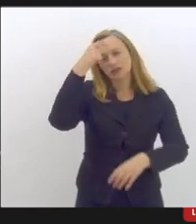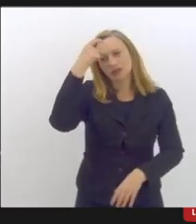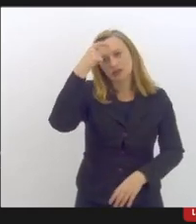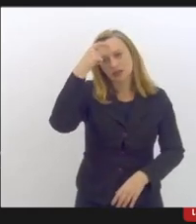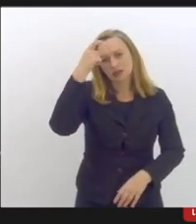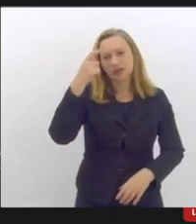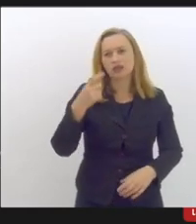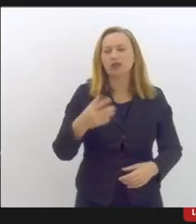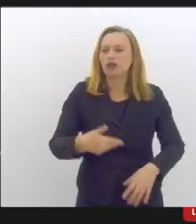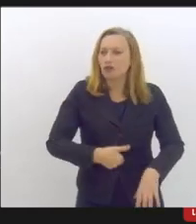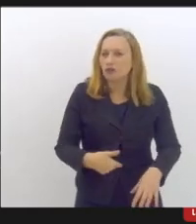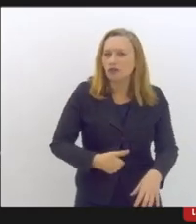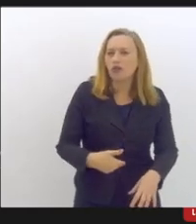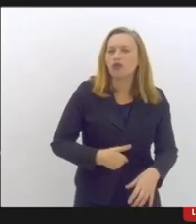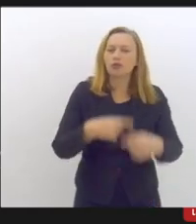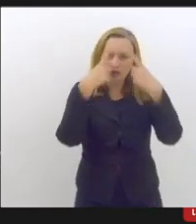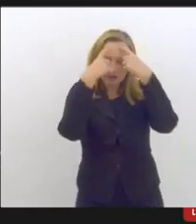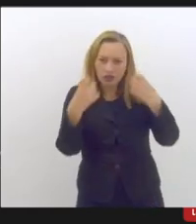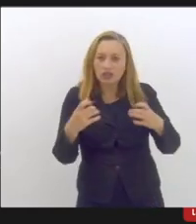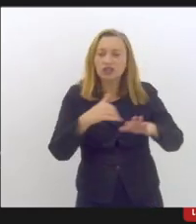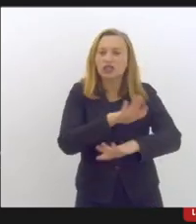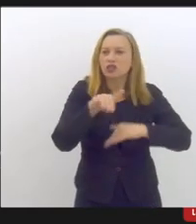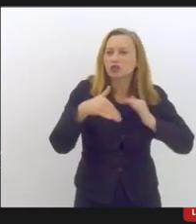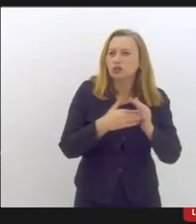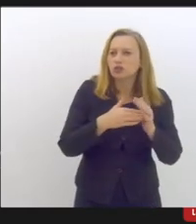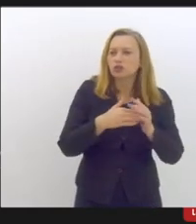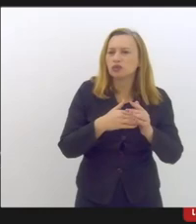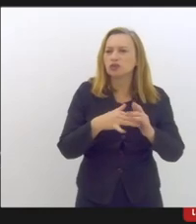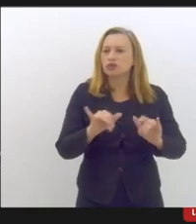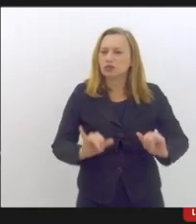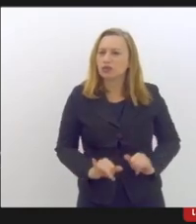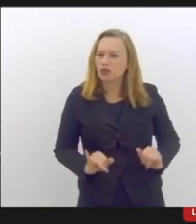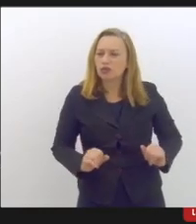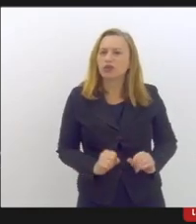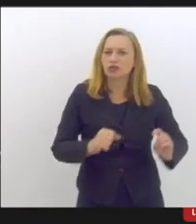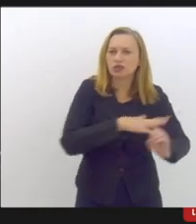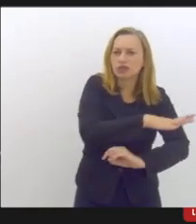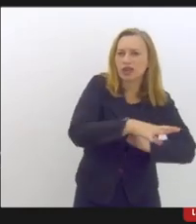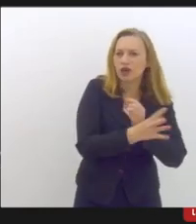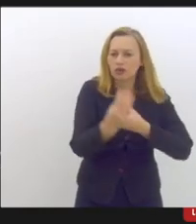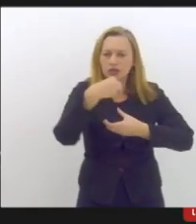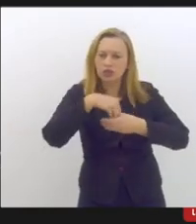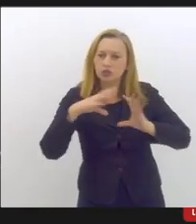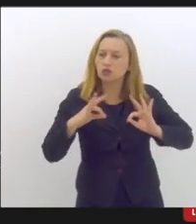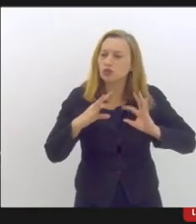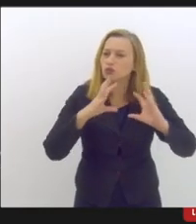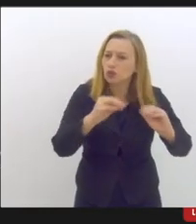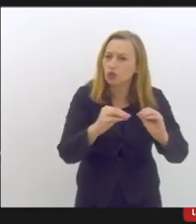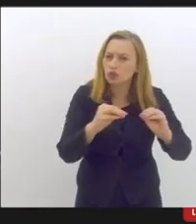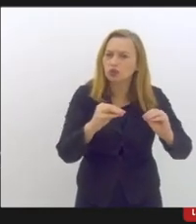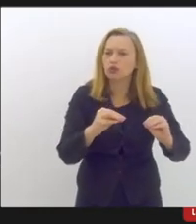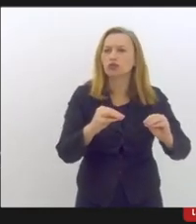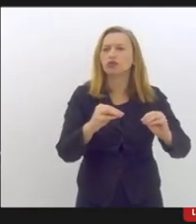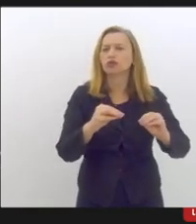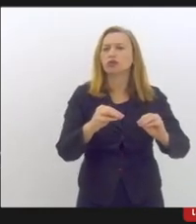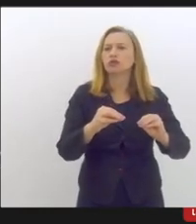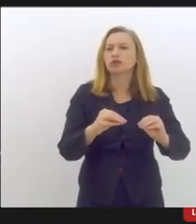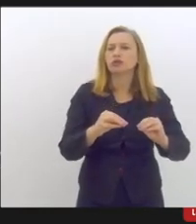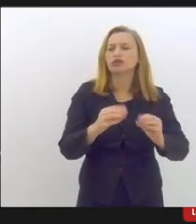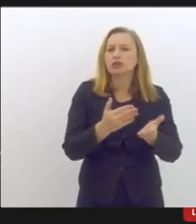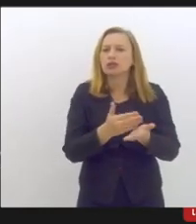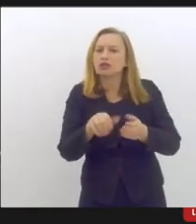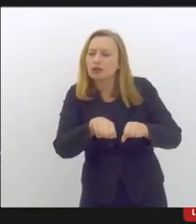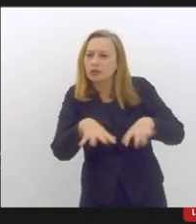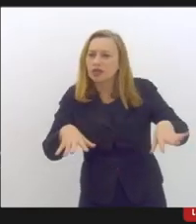violência né de todo agravamento social que vem acontecendo na sociedade como um todo a partir da pandemia né